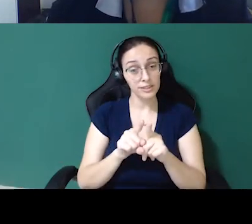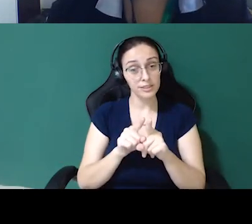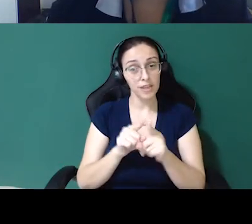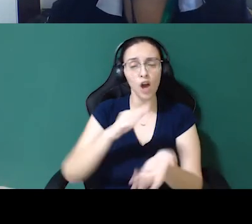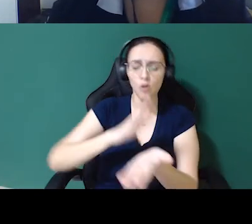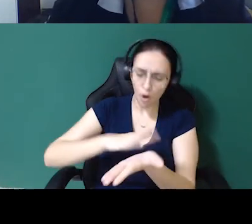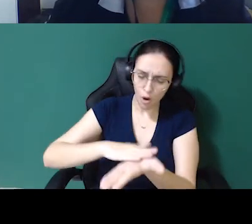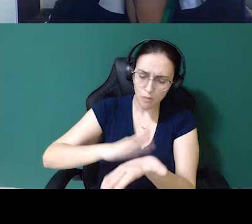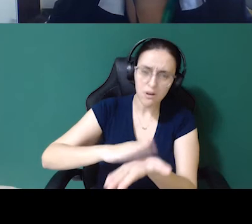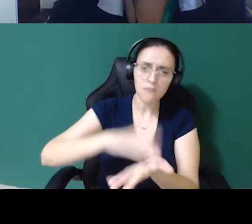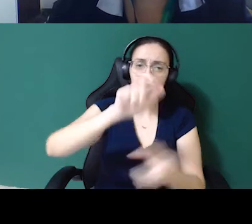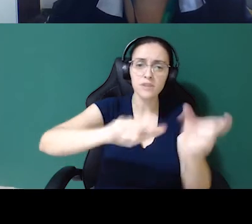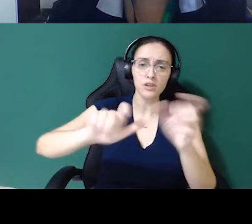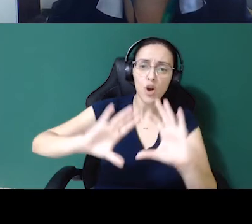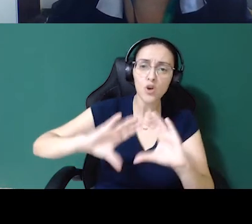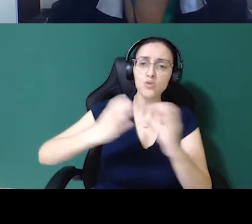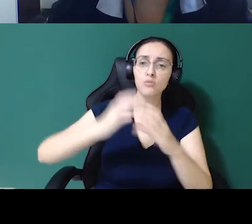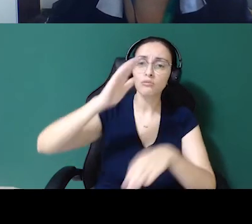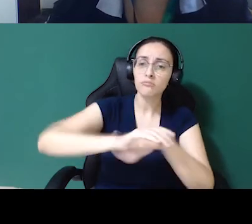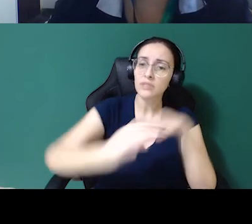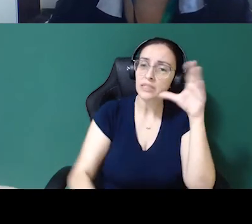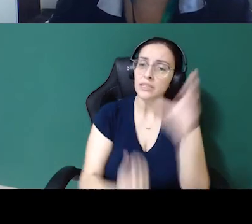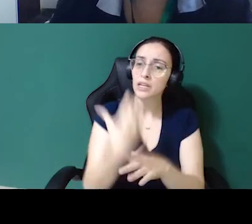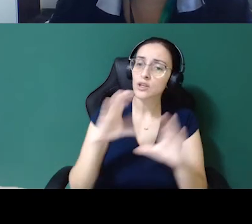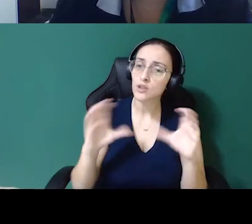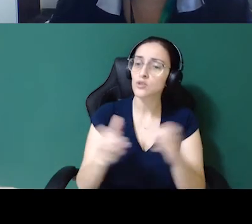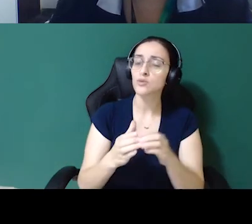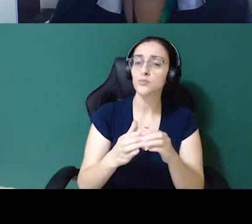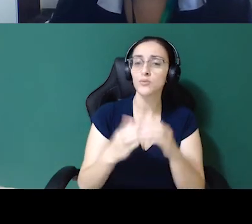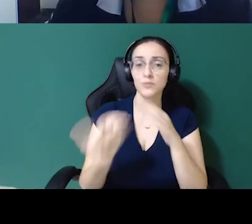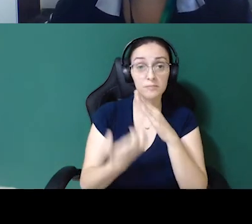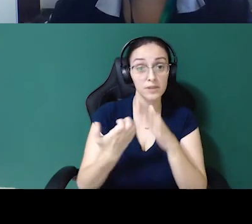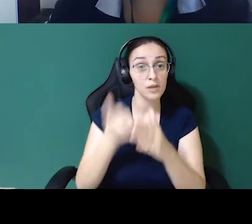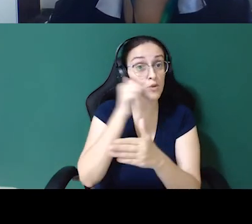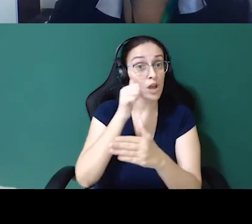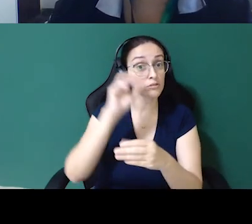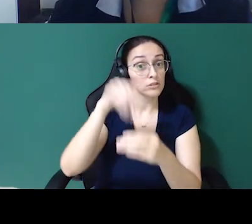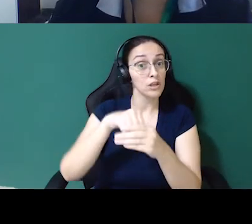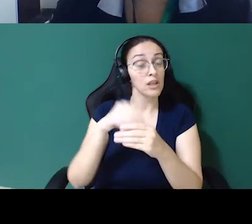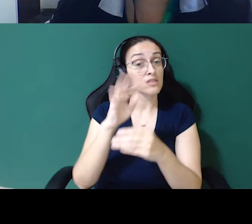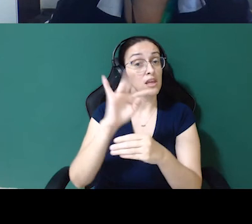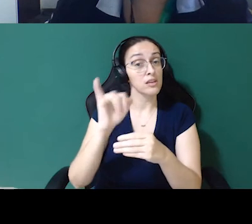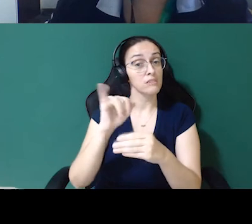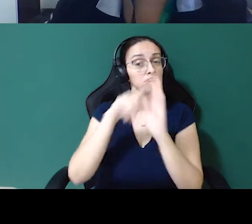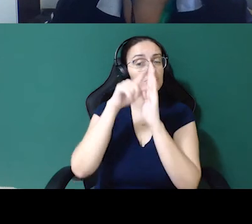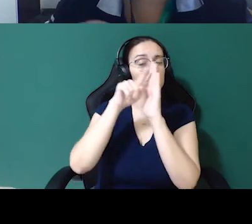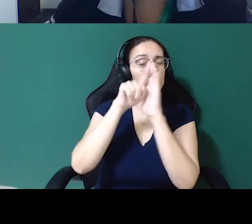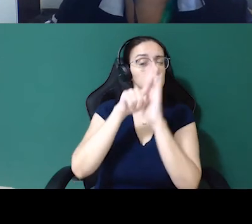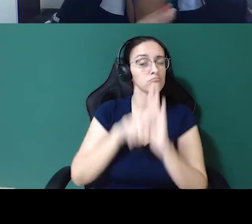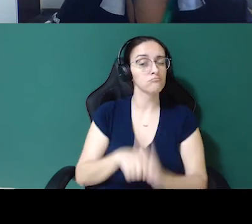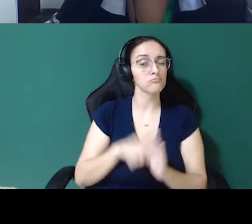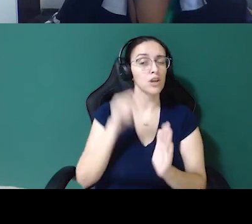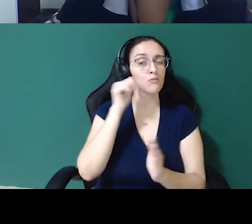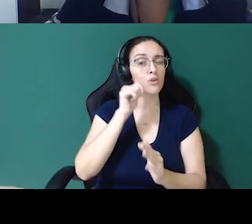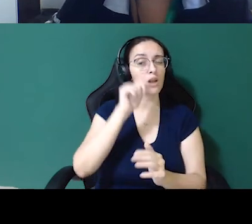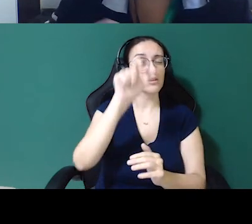cobrar das pessoas, criar um grupo dentro da sua empresa, das mulheres na TI, tentar fazer um diagnóstico, poxa, eu sou mulher na TI,